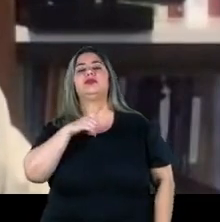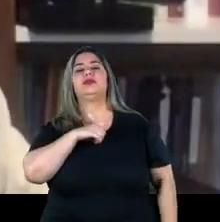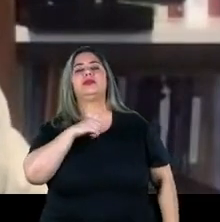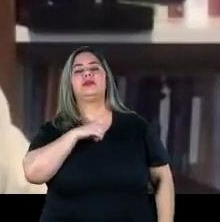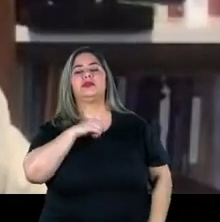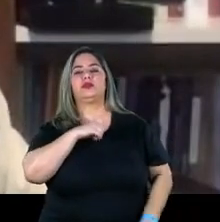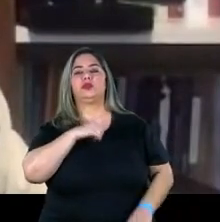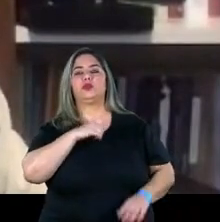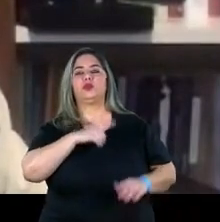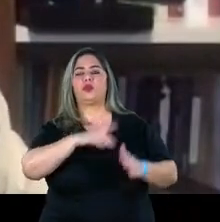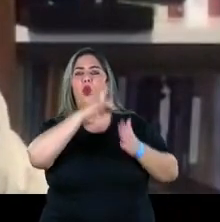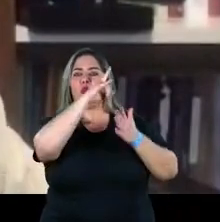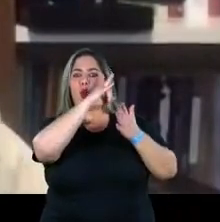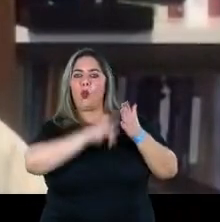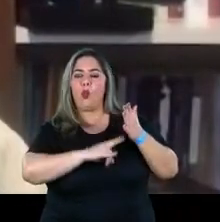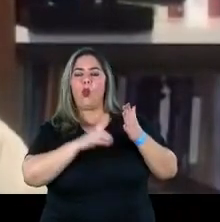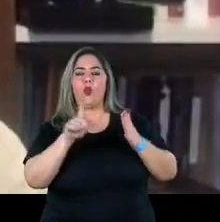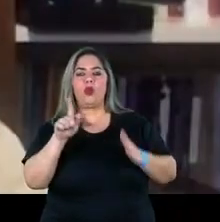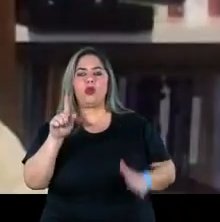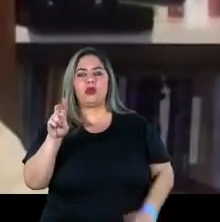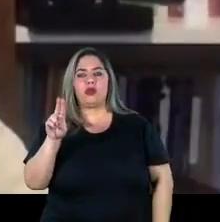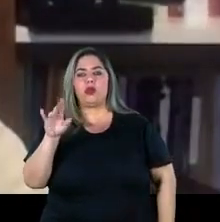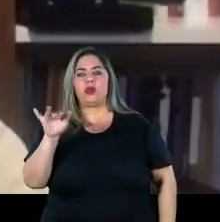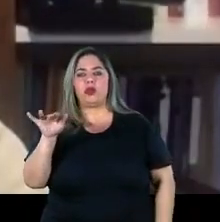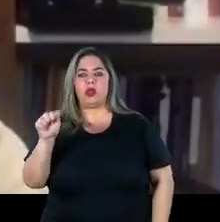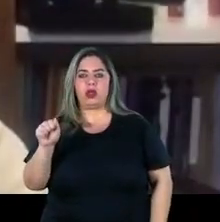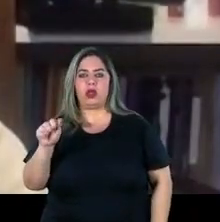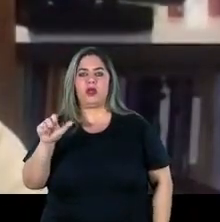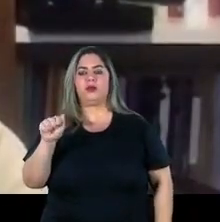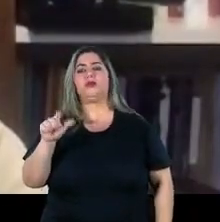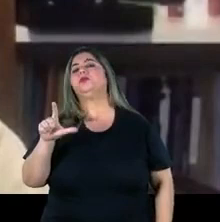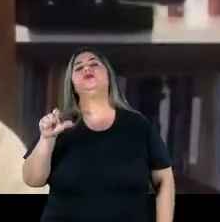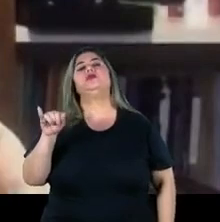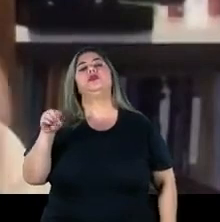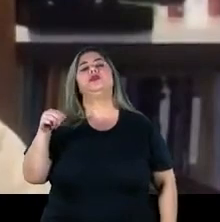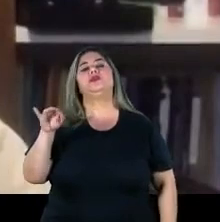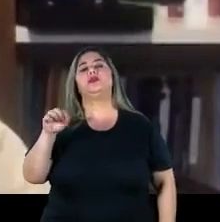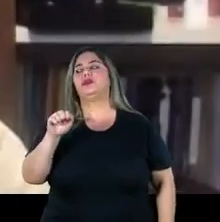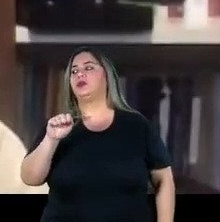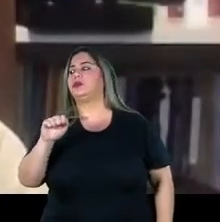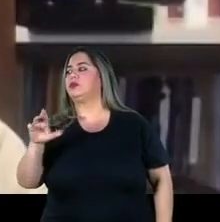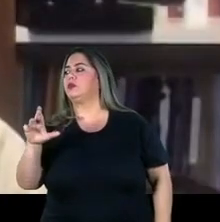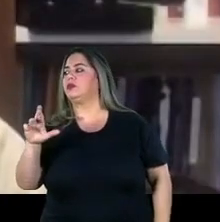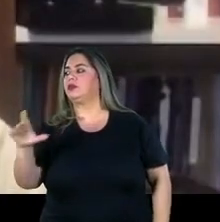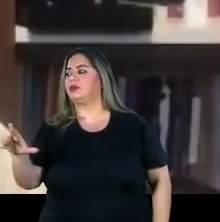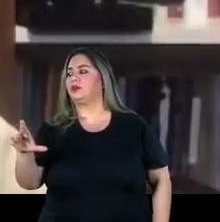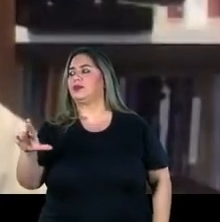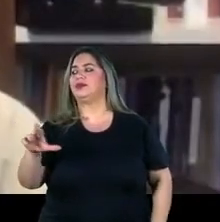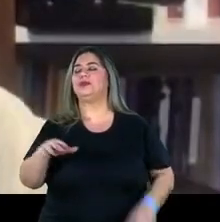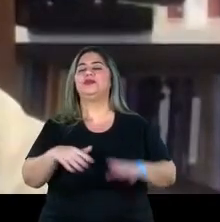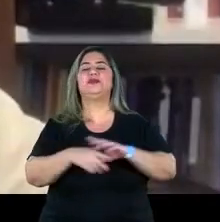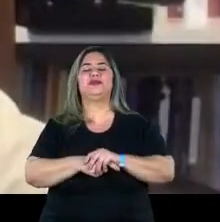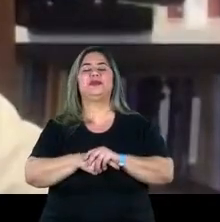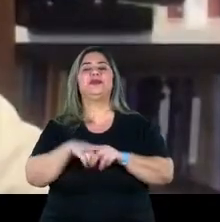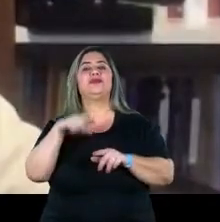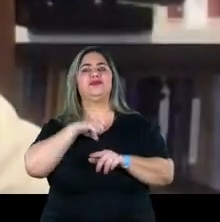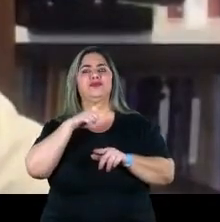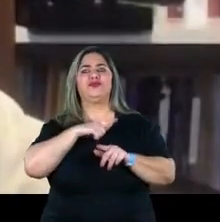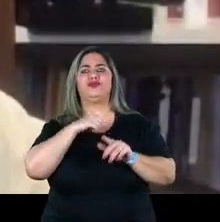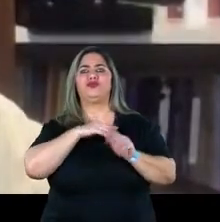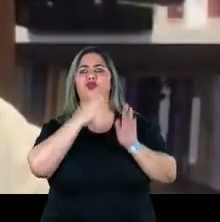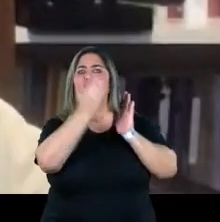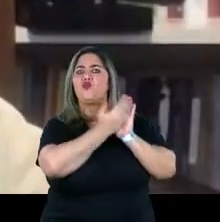alimentar muito importante que orientava a questão da alimentação para o Brasil inteiro. Um guia alimentar